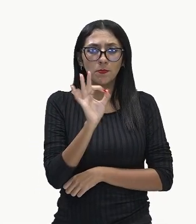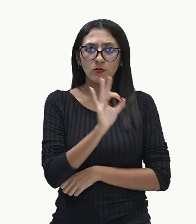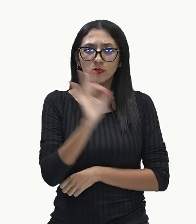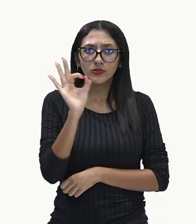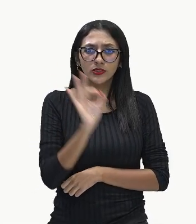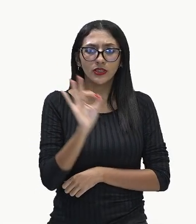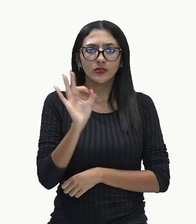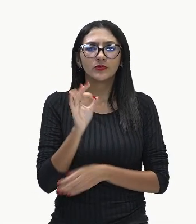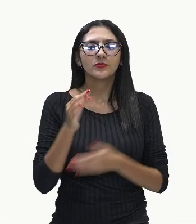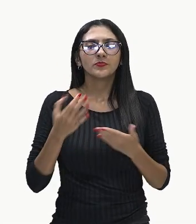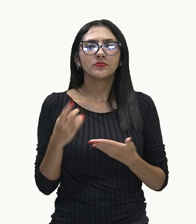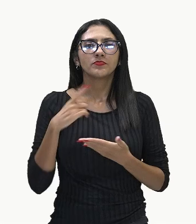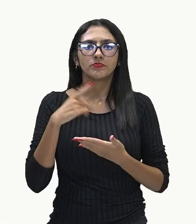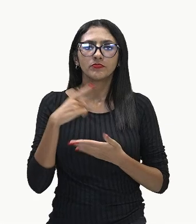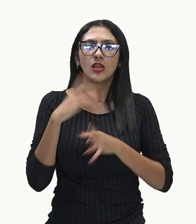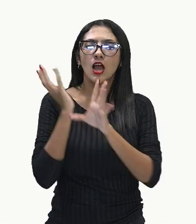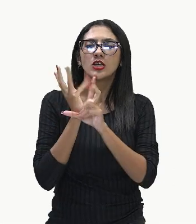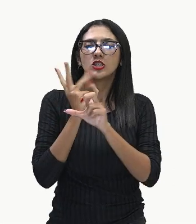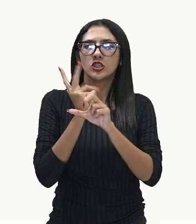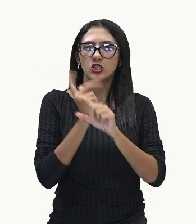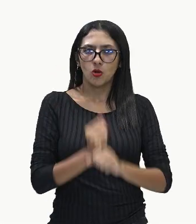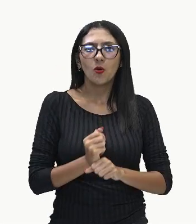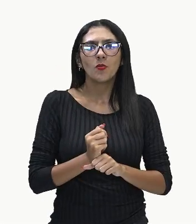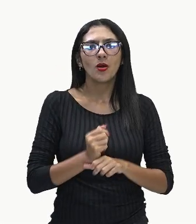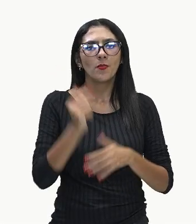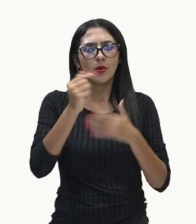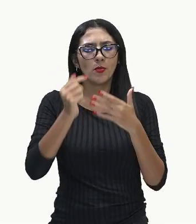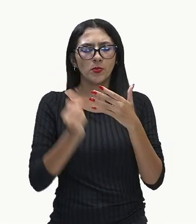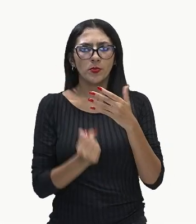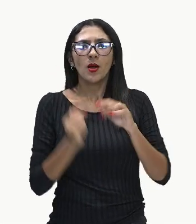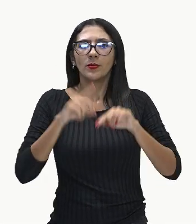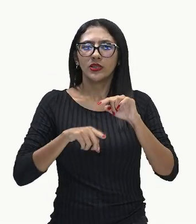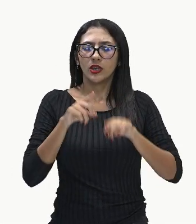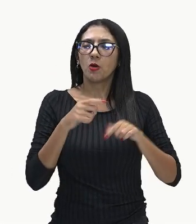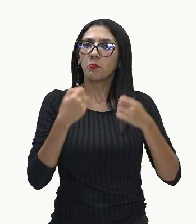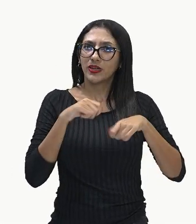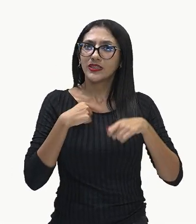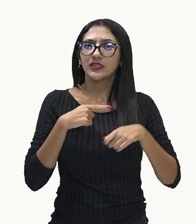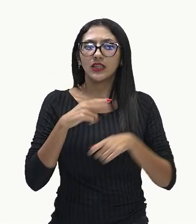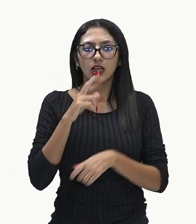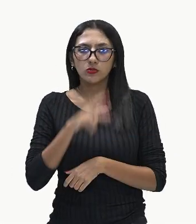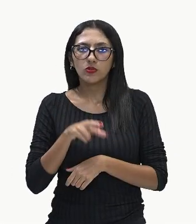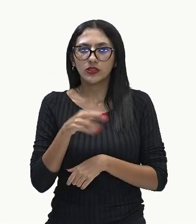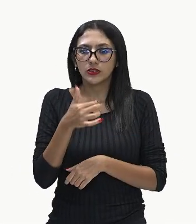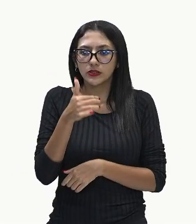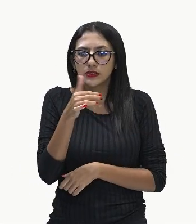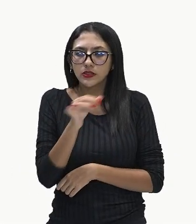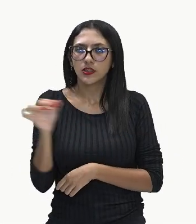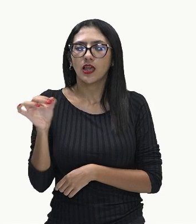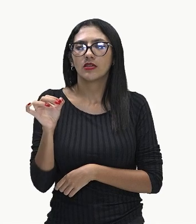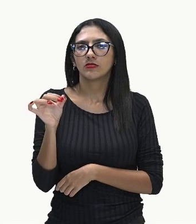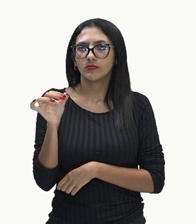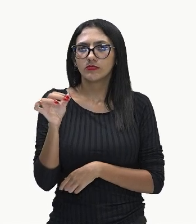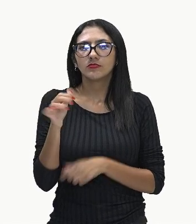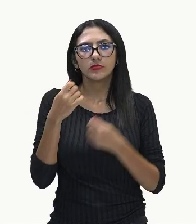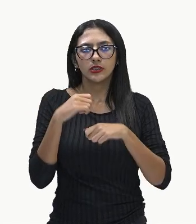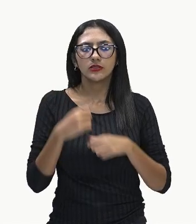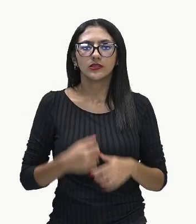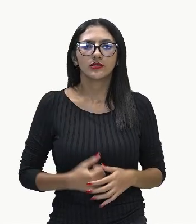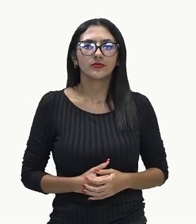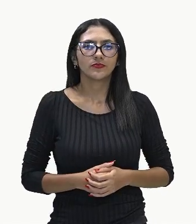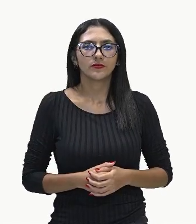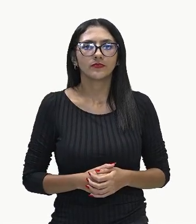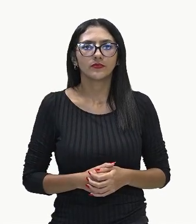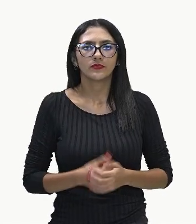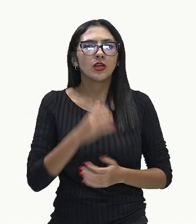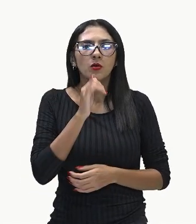a soma das porcentagens de cada item deve ser 100%, exatamente o cálculo que a gente fez. Por exemplo,